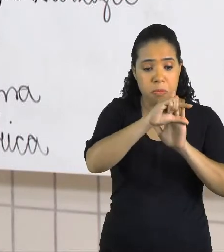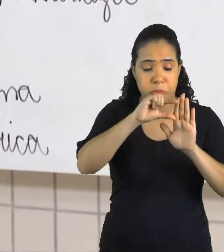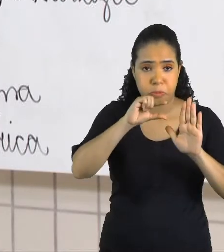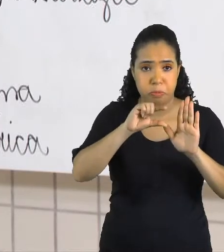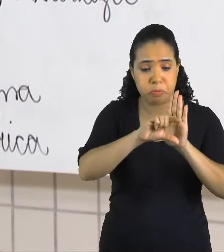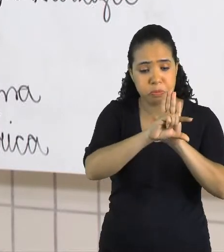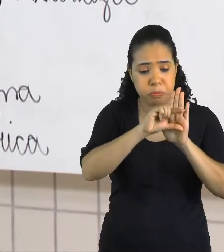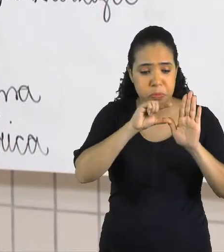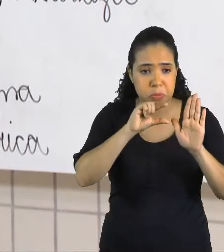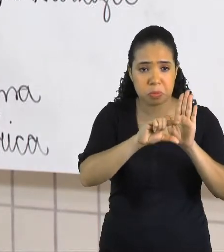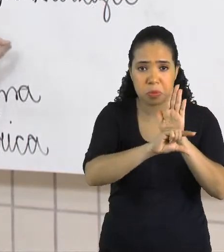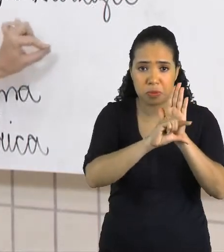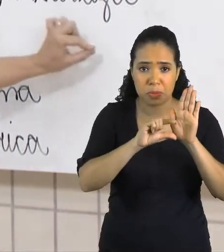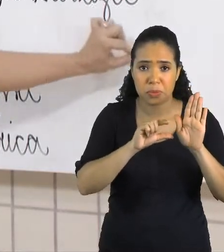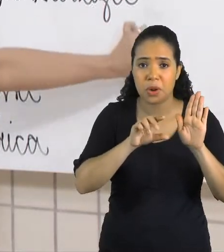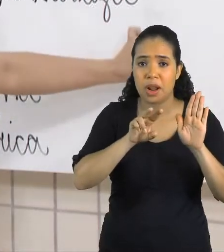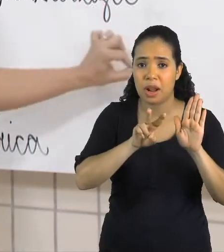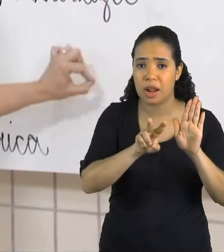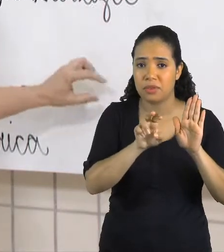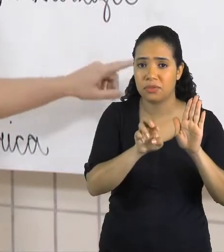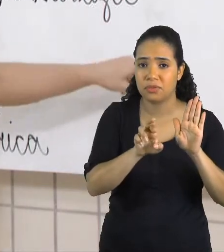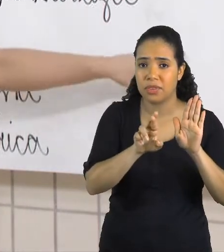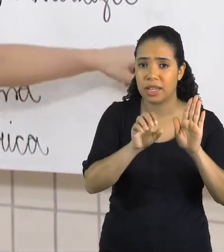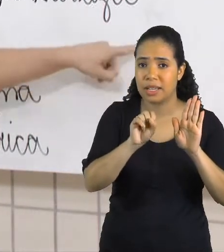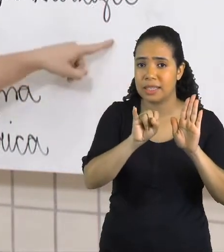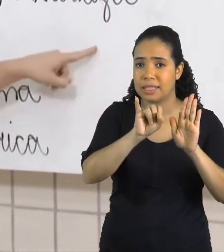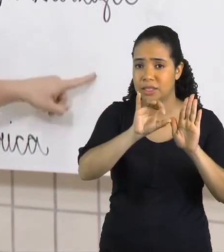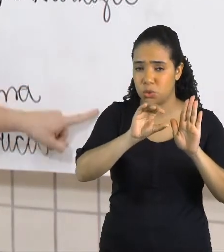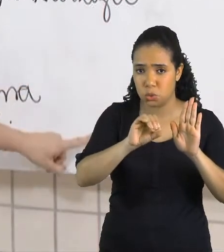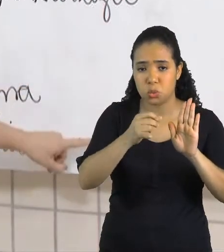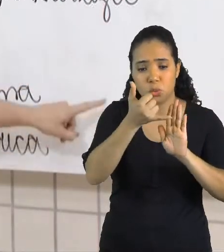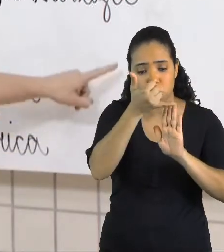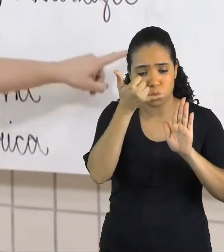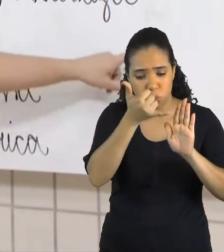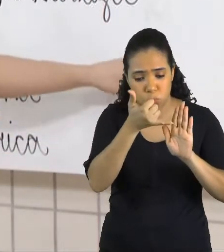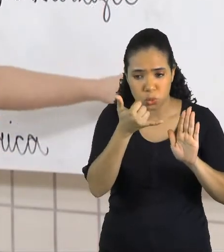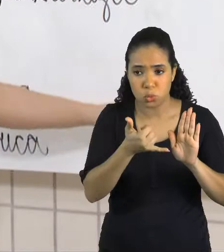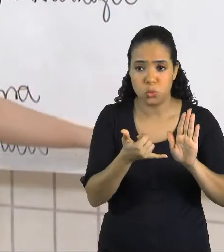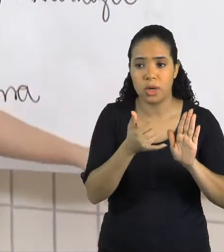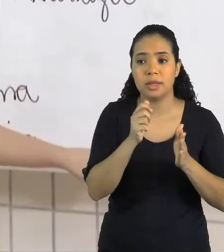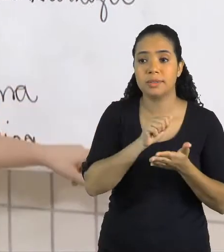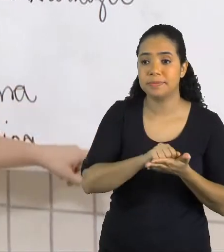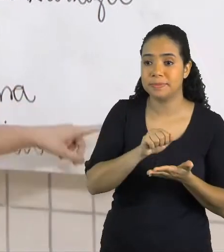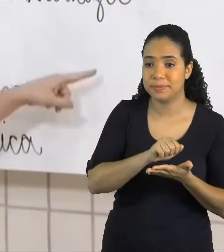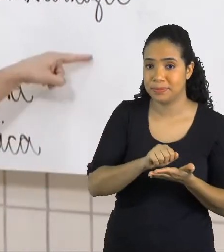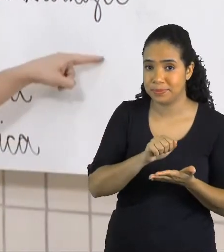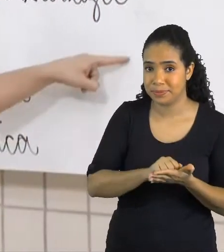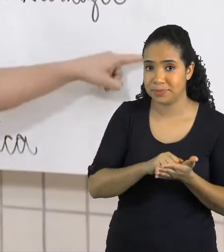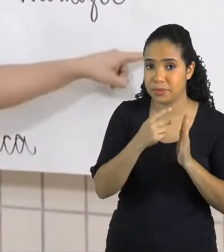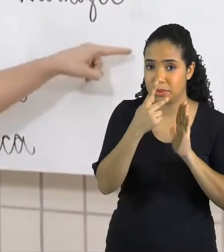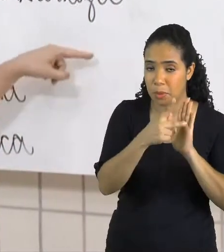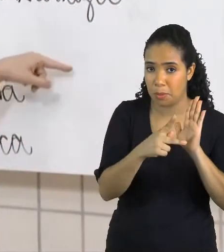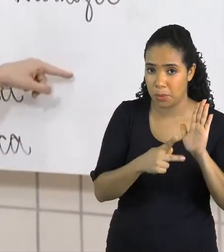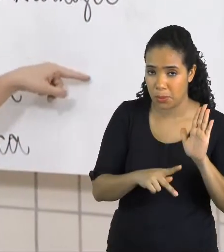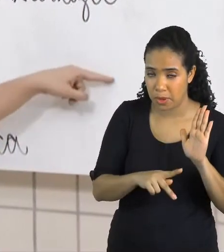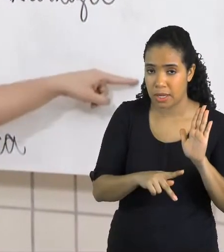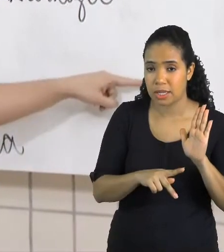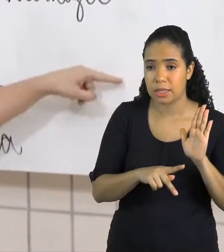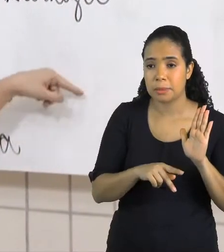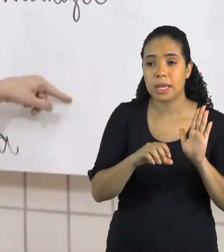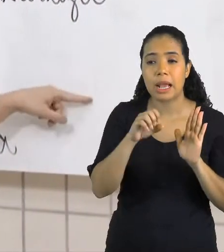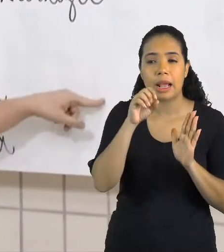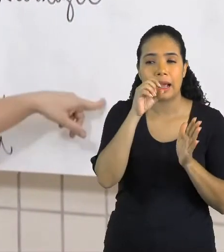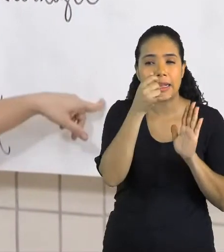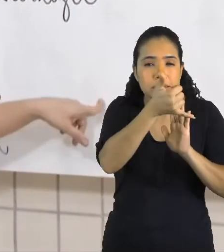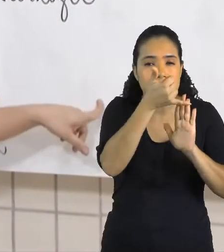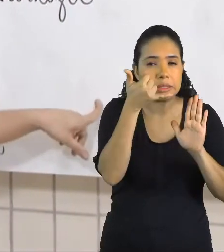o verso? O verso é cada linha do poema. Quando vocês forem escrever um poema, vocês irão observar que em cada